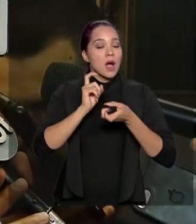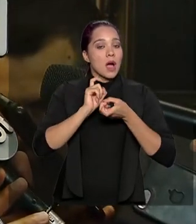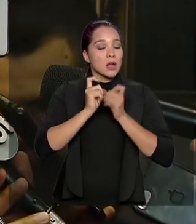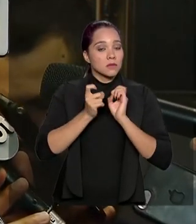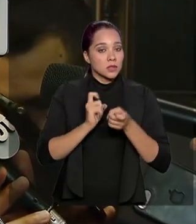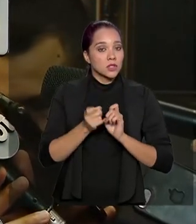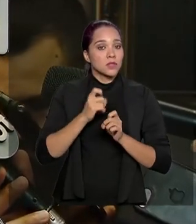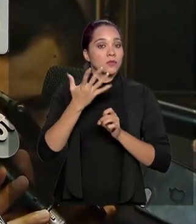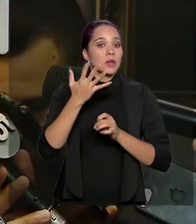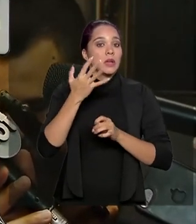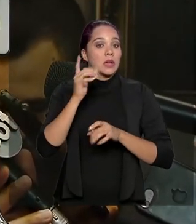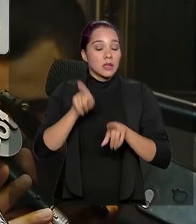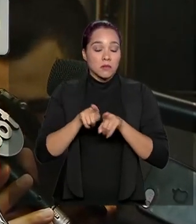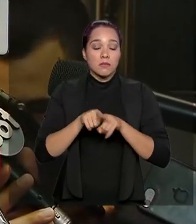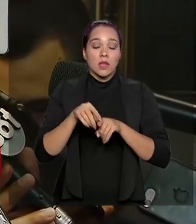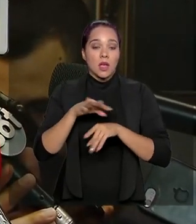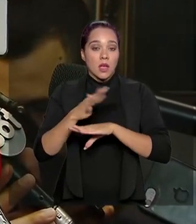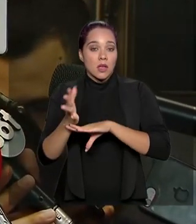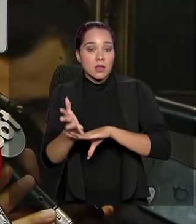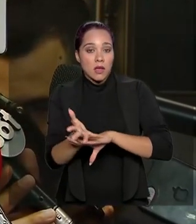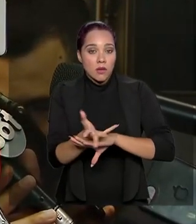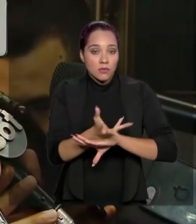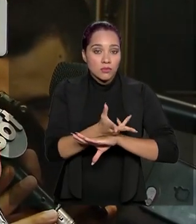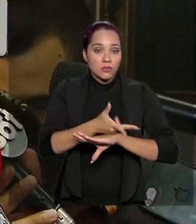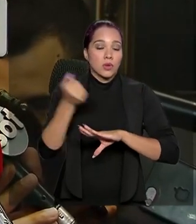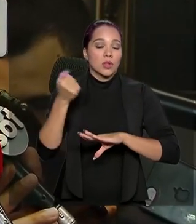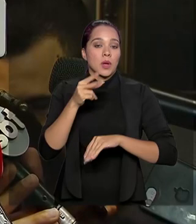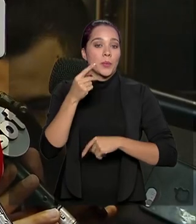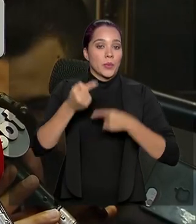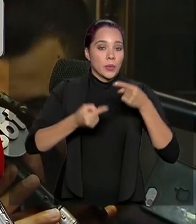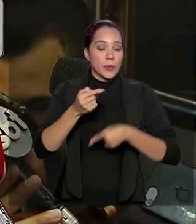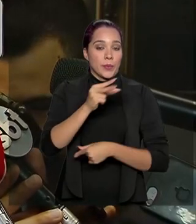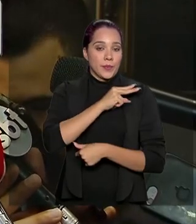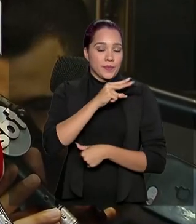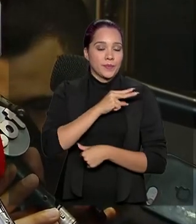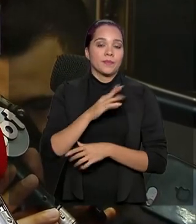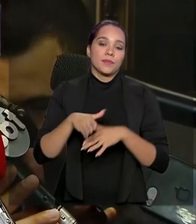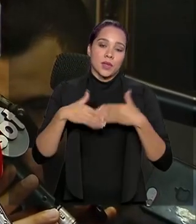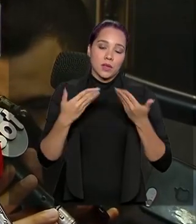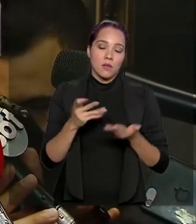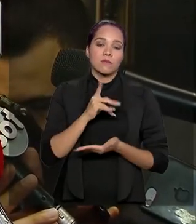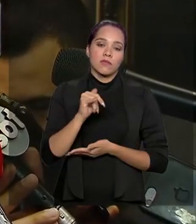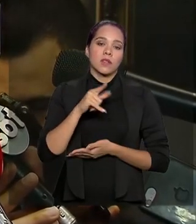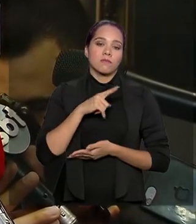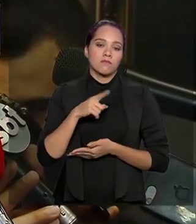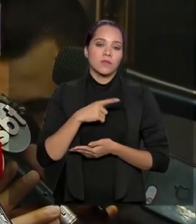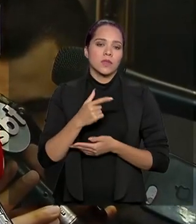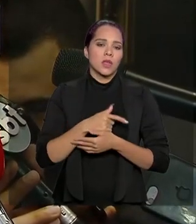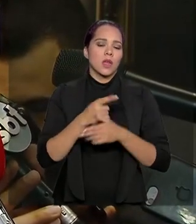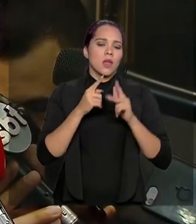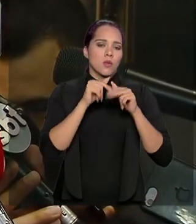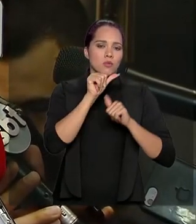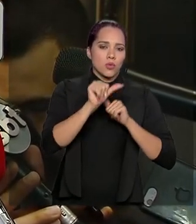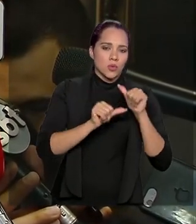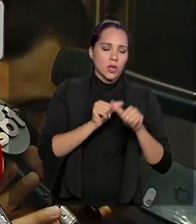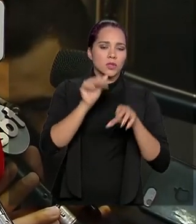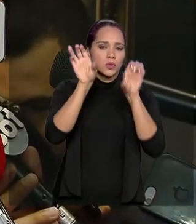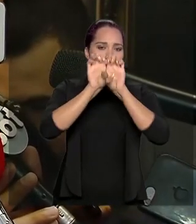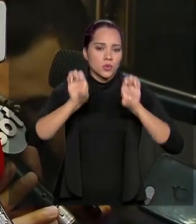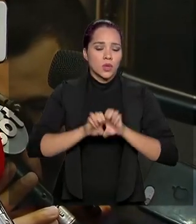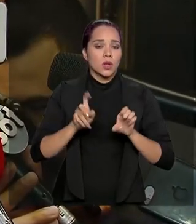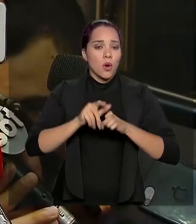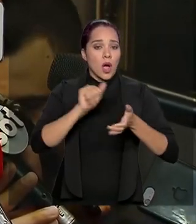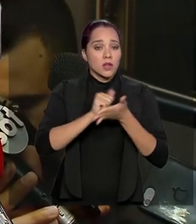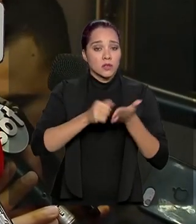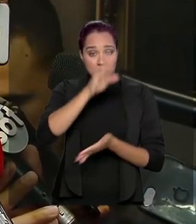fast-track, uma agilização na política de privatização. Portanto, nós teremos reformas estruturais como sendo a agenda de